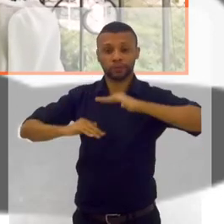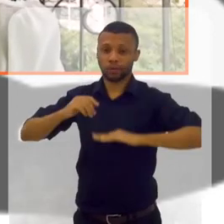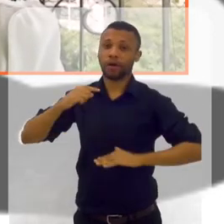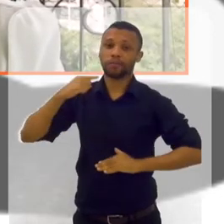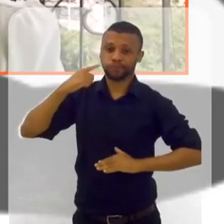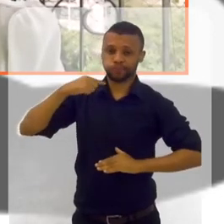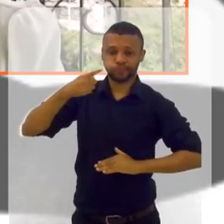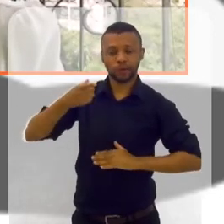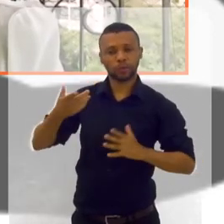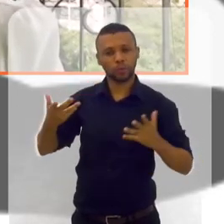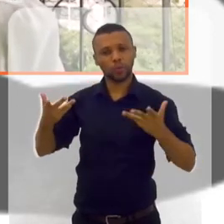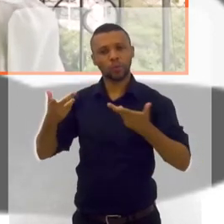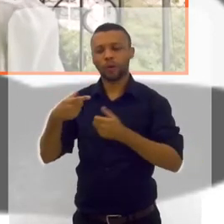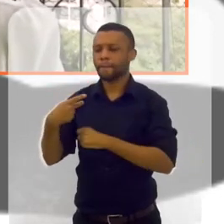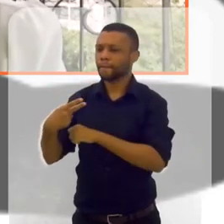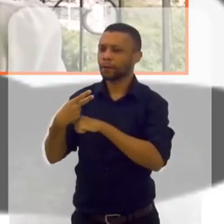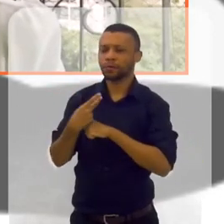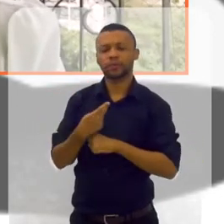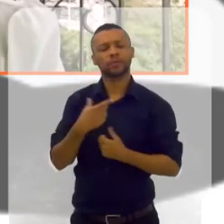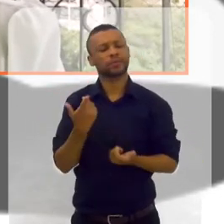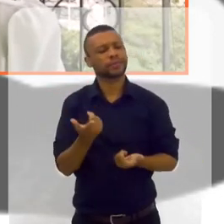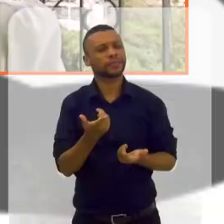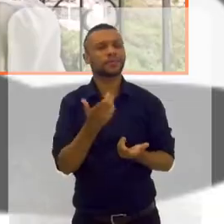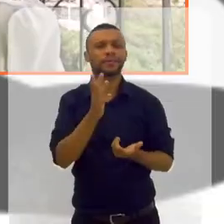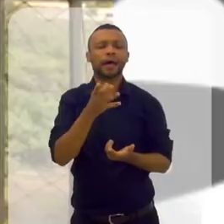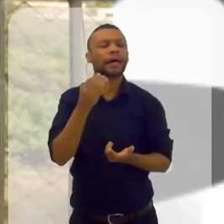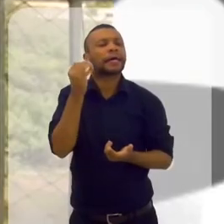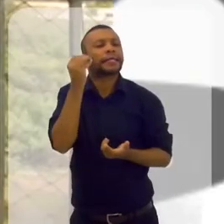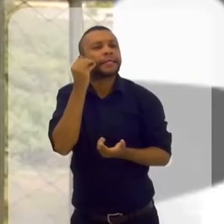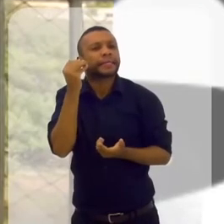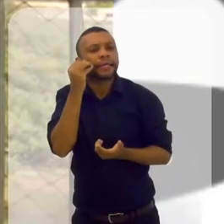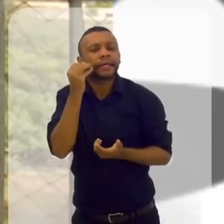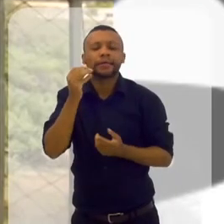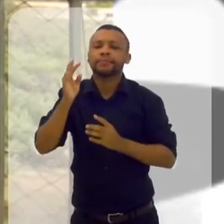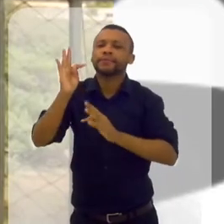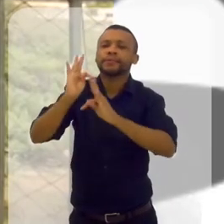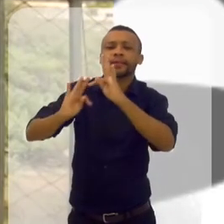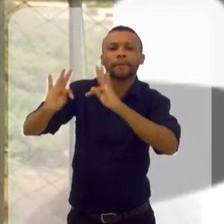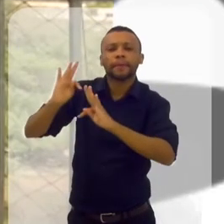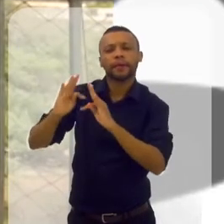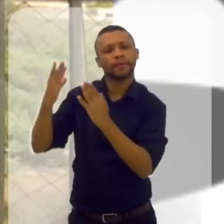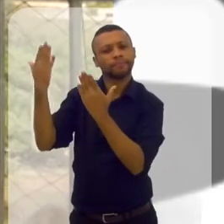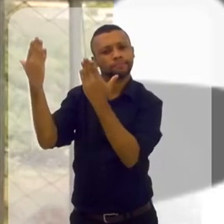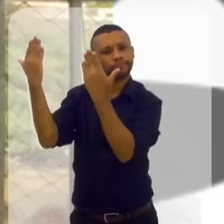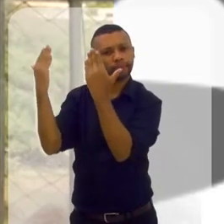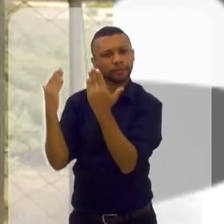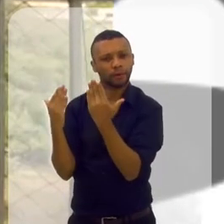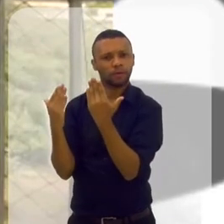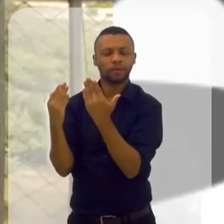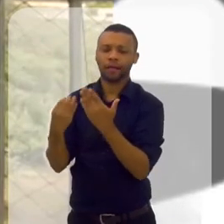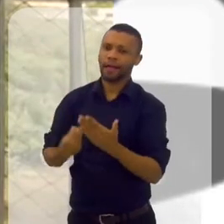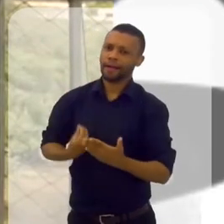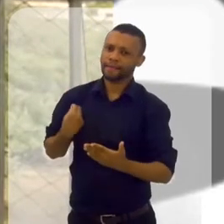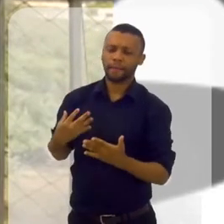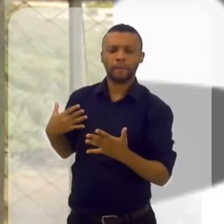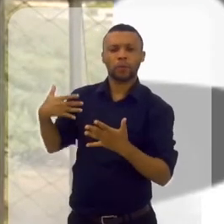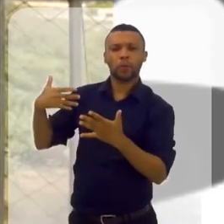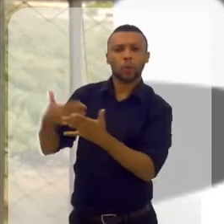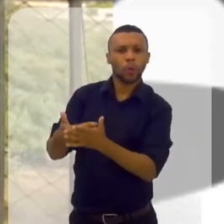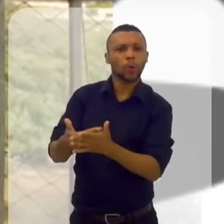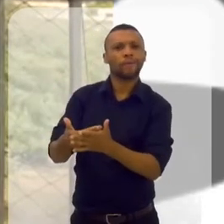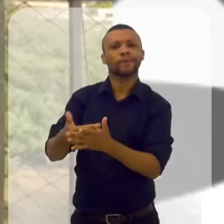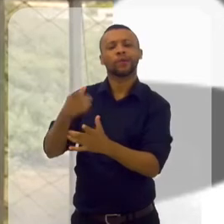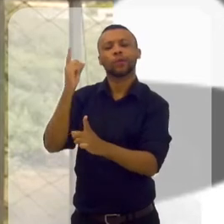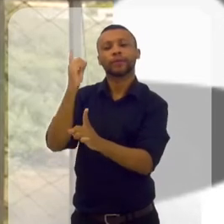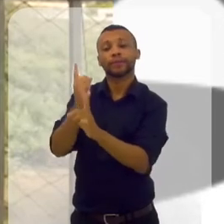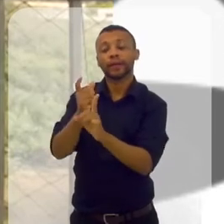uma advogada muito bem sucedida. Me procura, falou, Sibeli, eu já fiz de tudo, passei terapia a minha vida inteira. A vida inteira, eu só arrumei homem